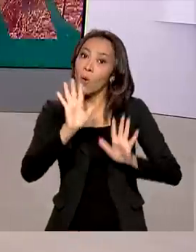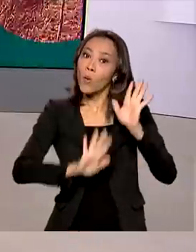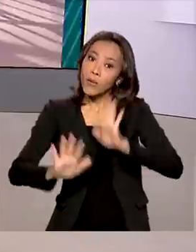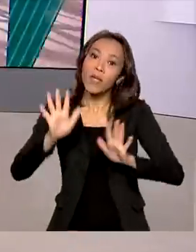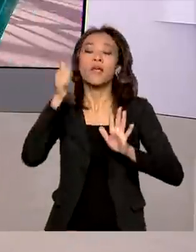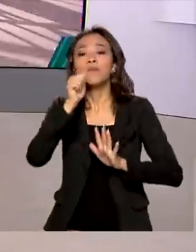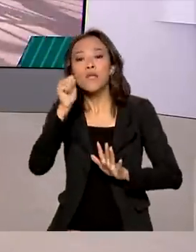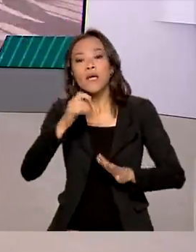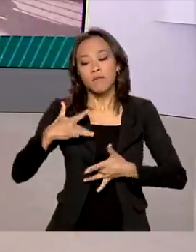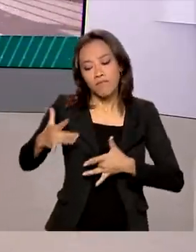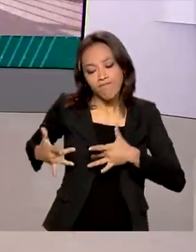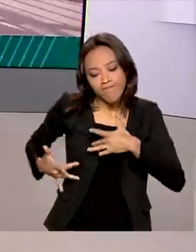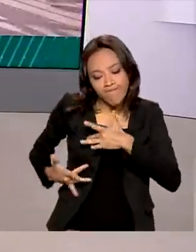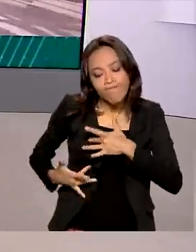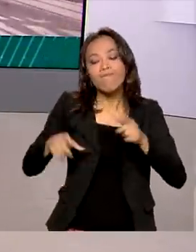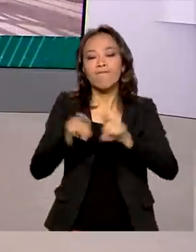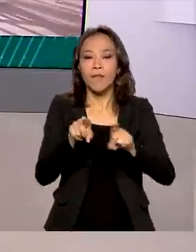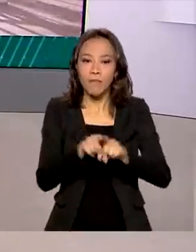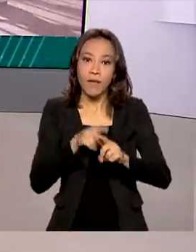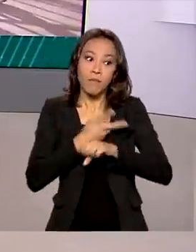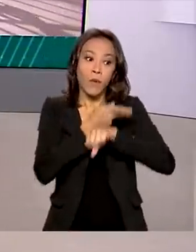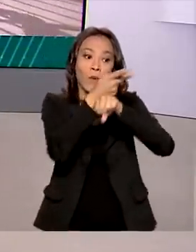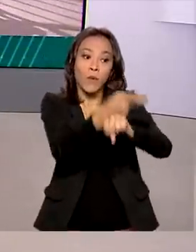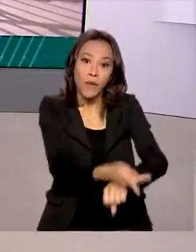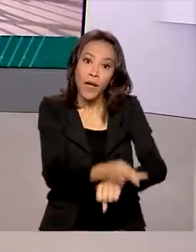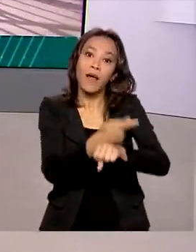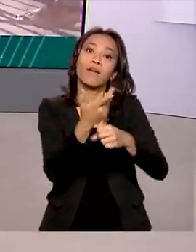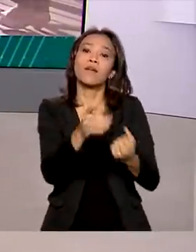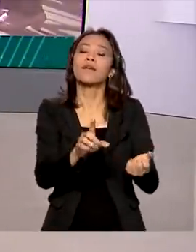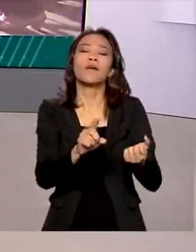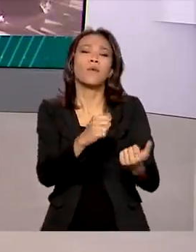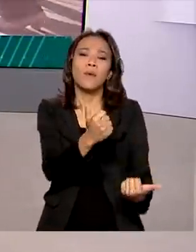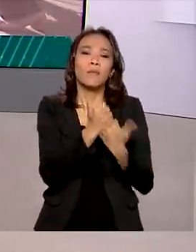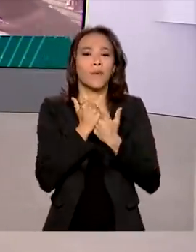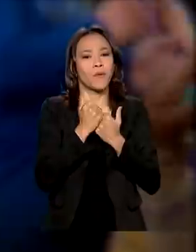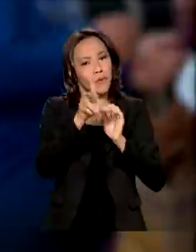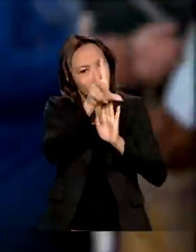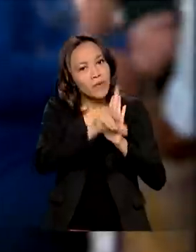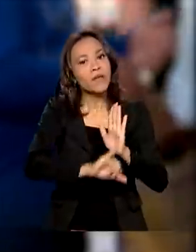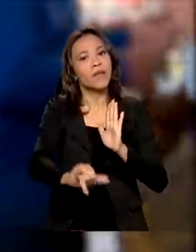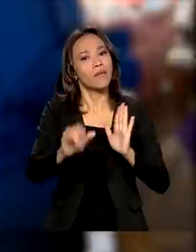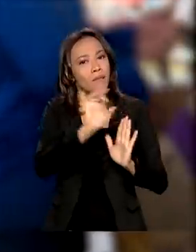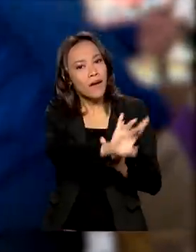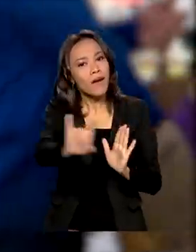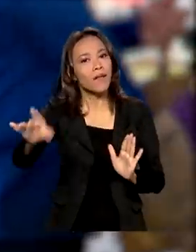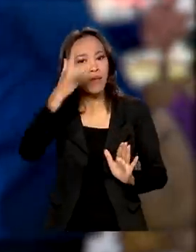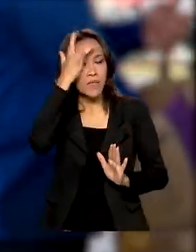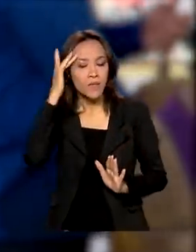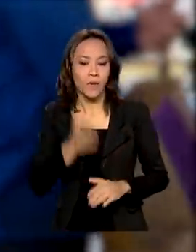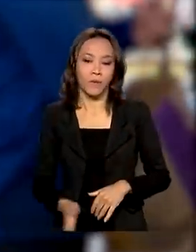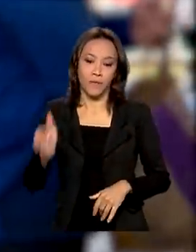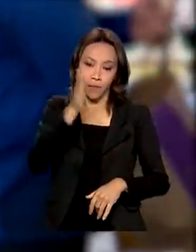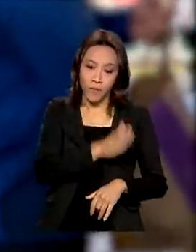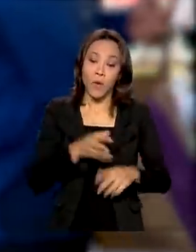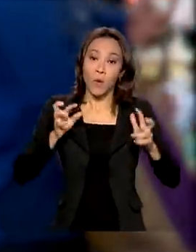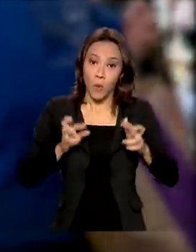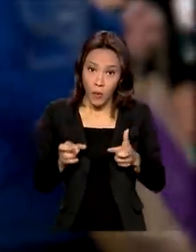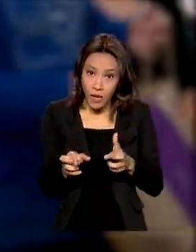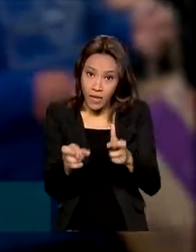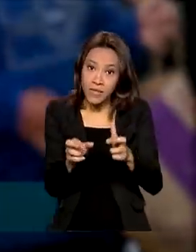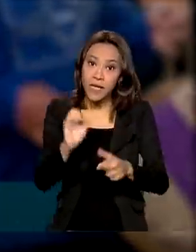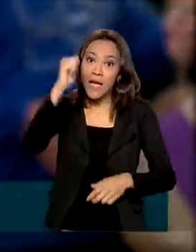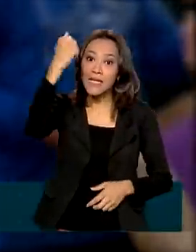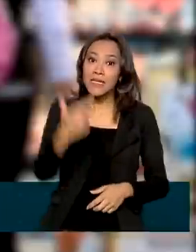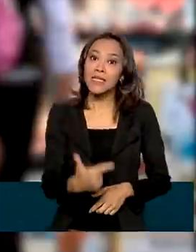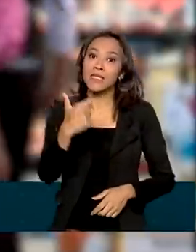mulheres devem buscar os benefícios assegurados por lei a cada paciente. O câncer é a segunda maior causa de